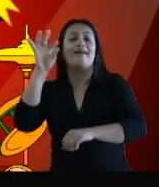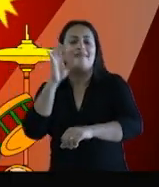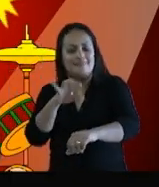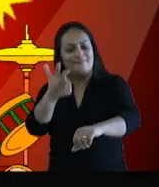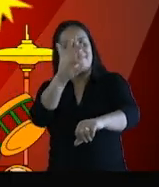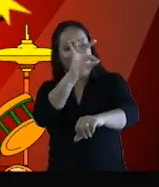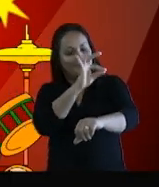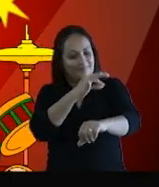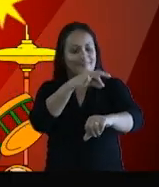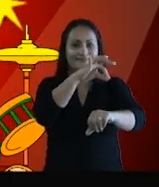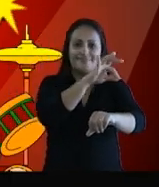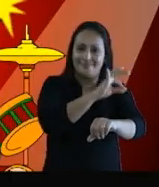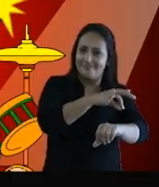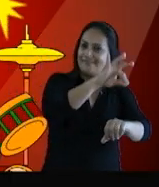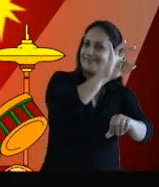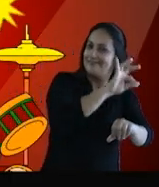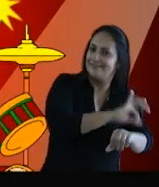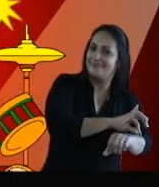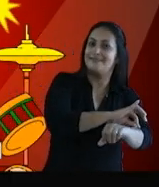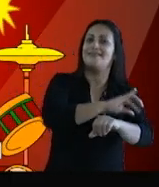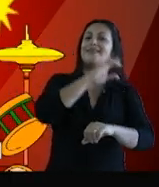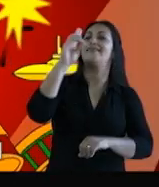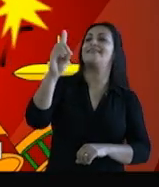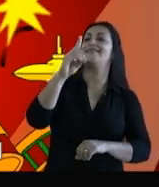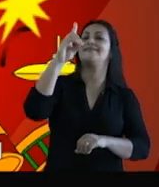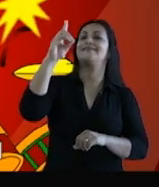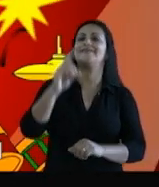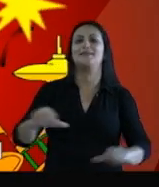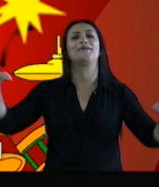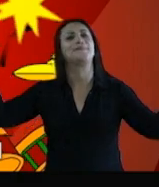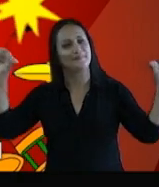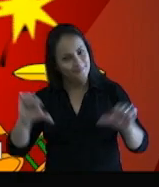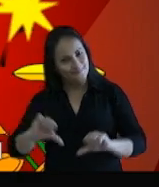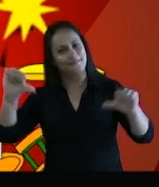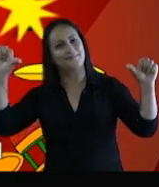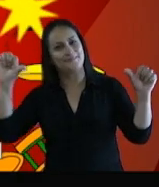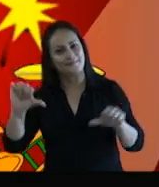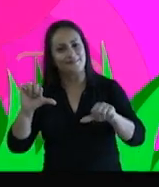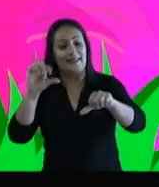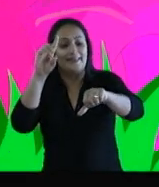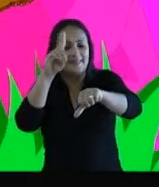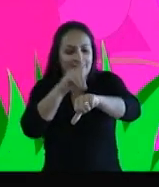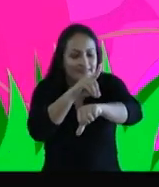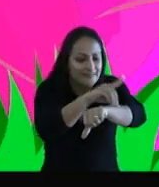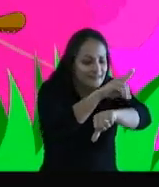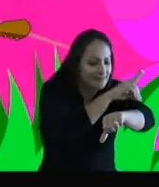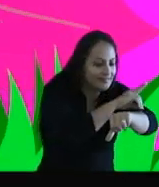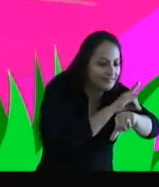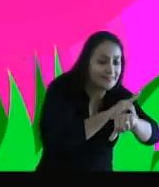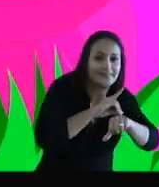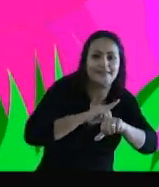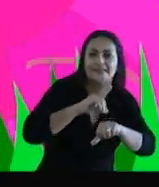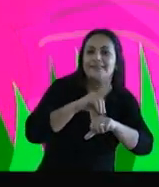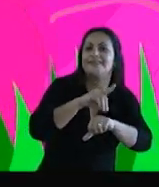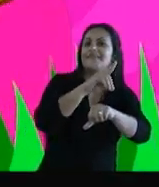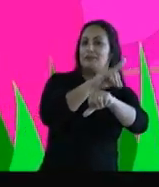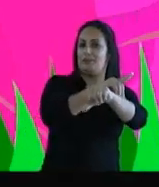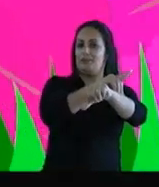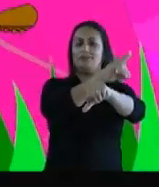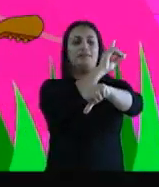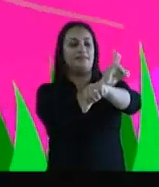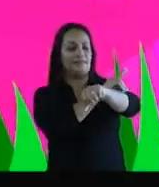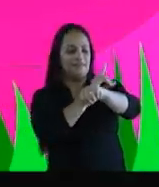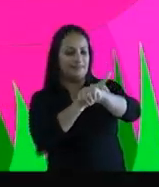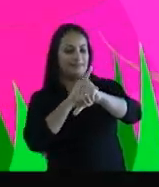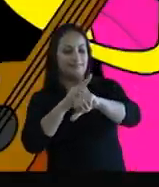Ferra, ferra, ferra, dor A mosquita se ferrou Ferra, ferra, ferra, ferra, ferra, ferra, dor